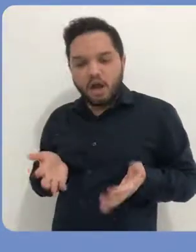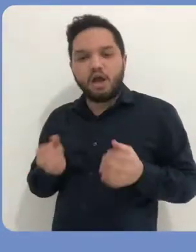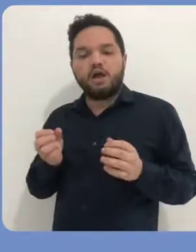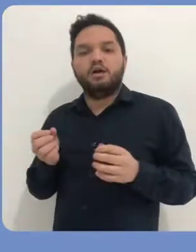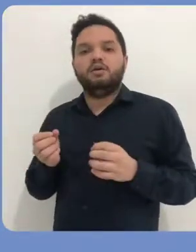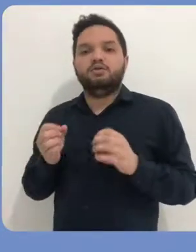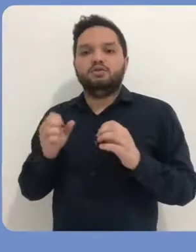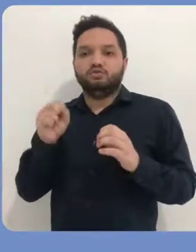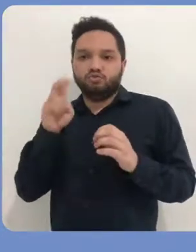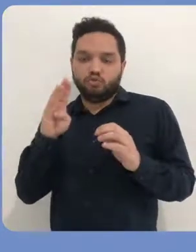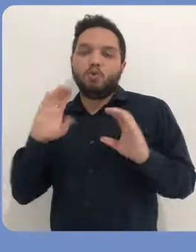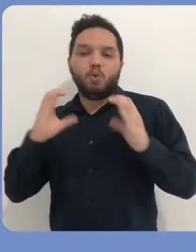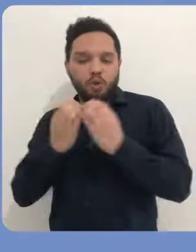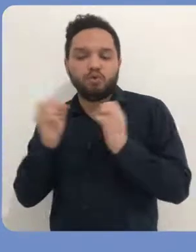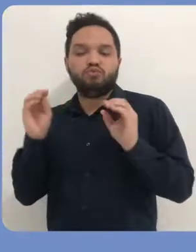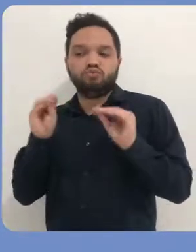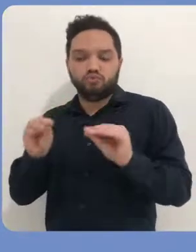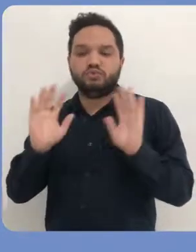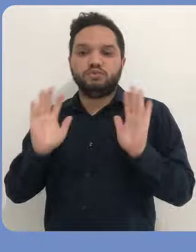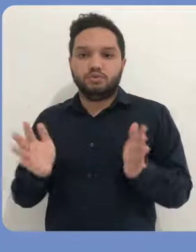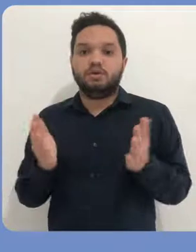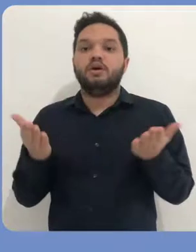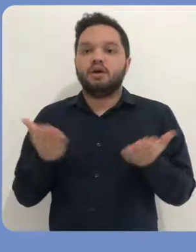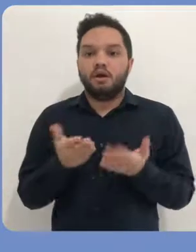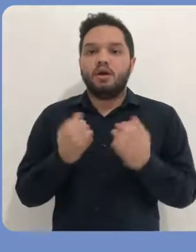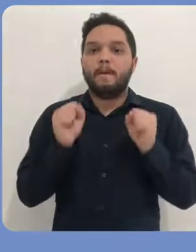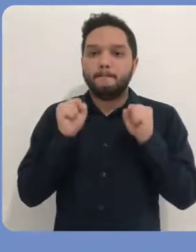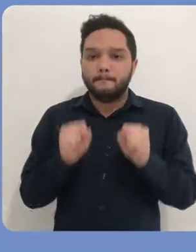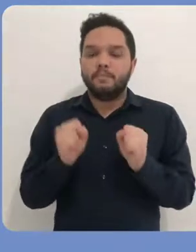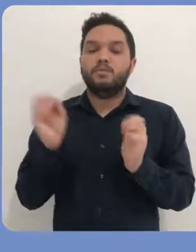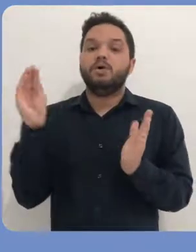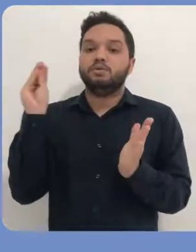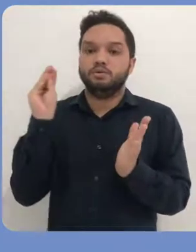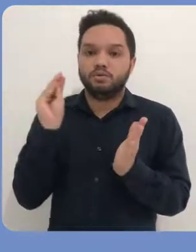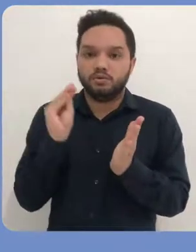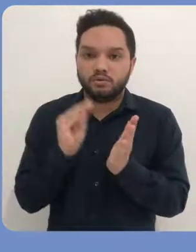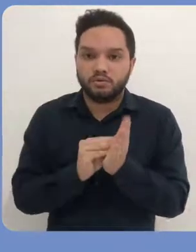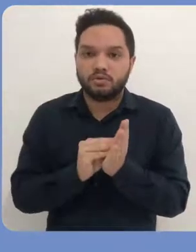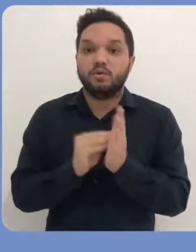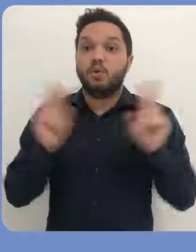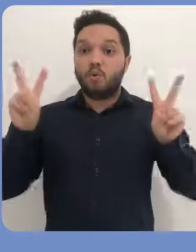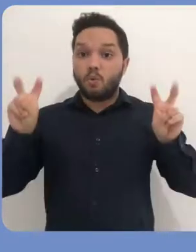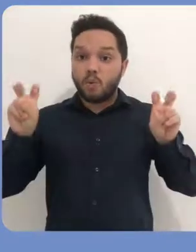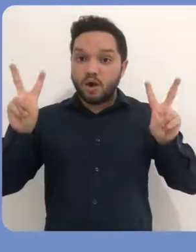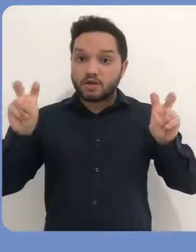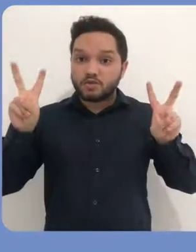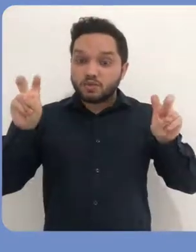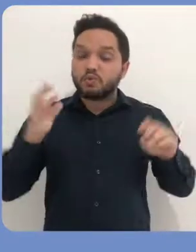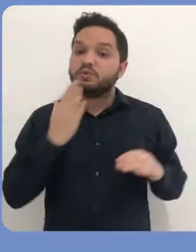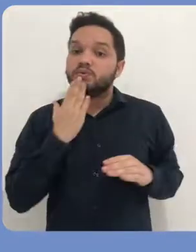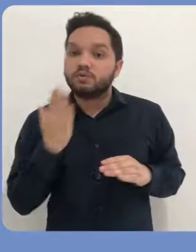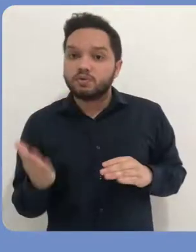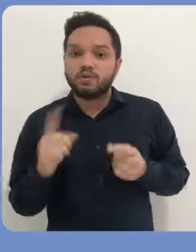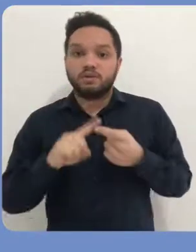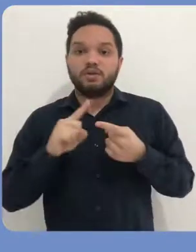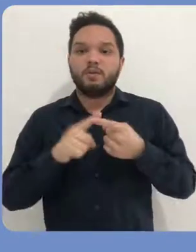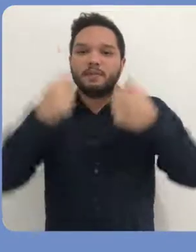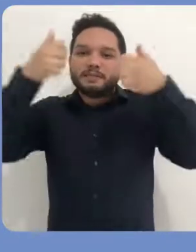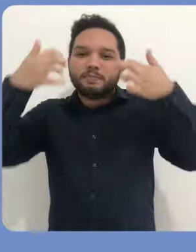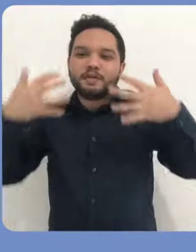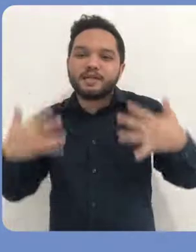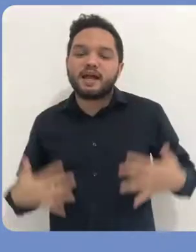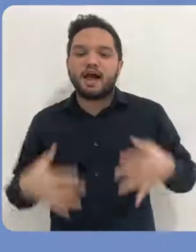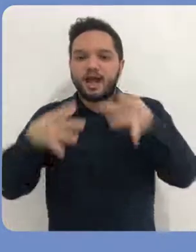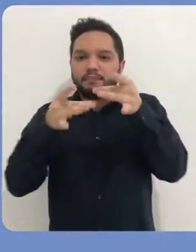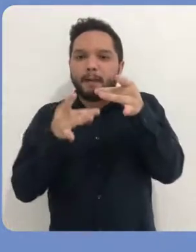subcomunidade e as suas respectivas coleções, eu posso agora colocar, então, aqui o assunto da minha solicitação e